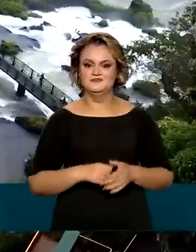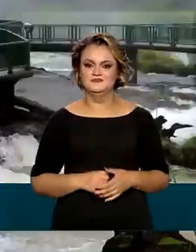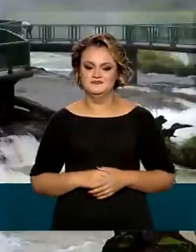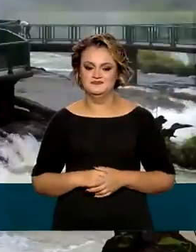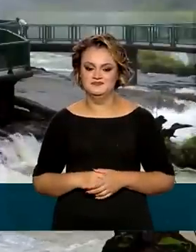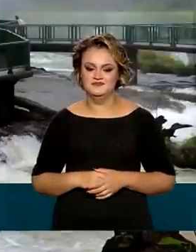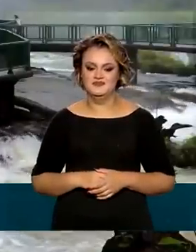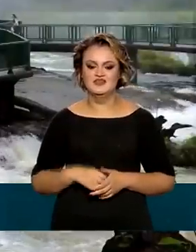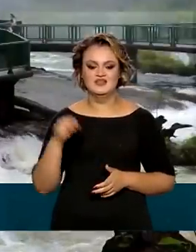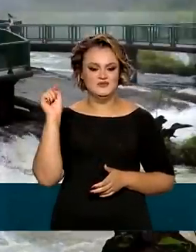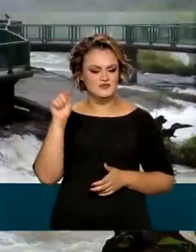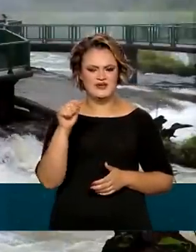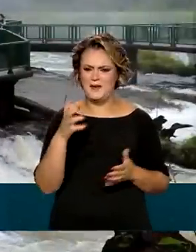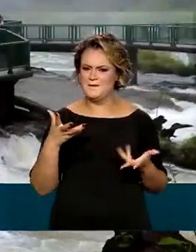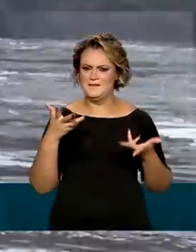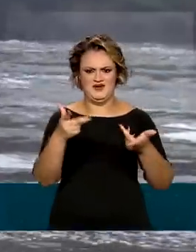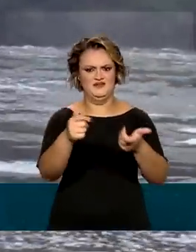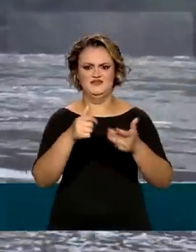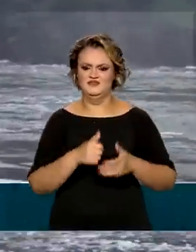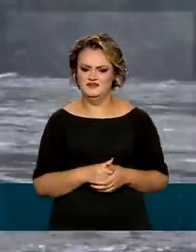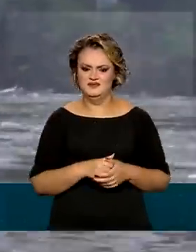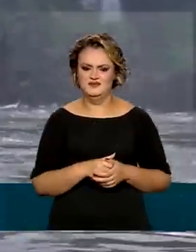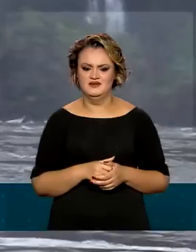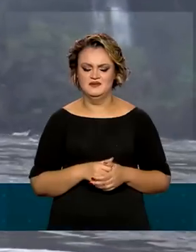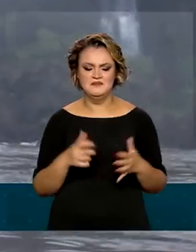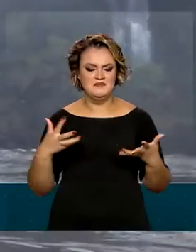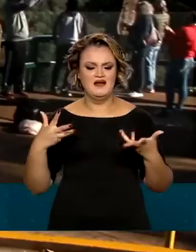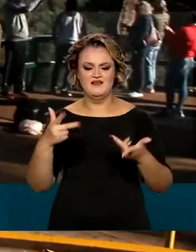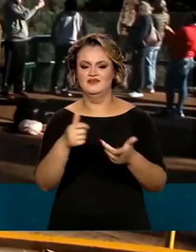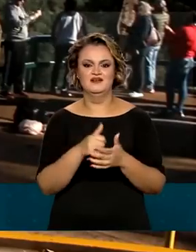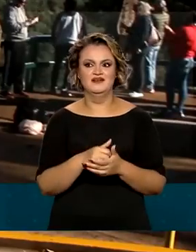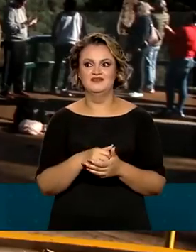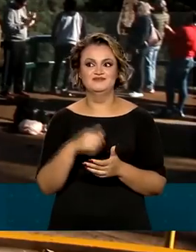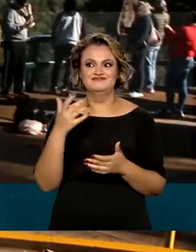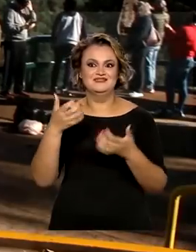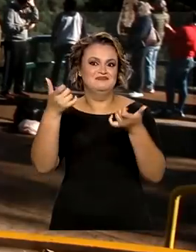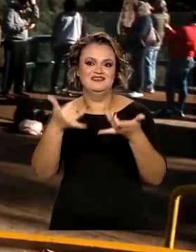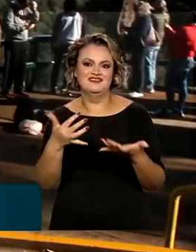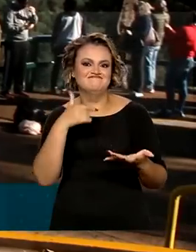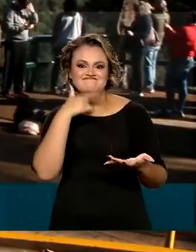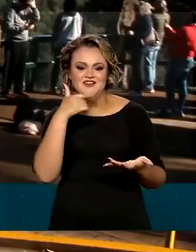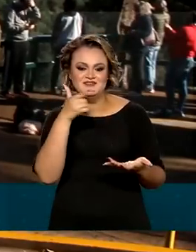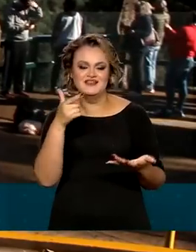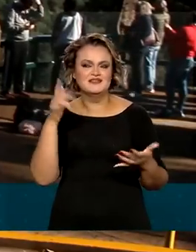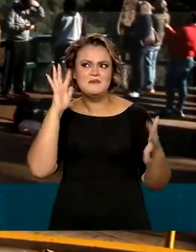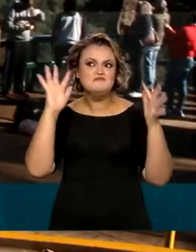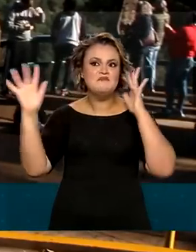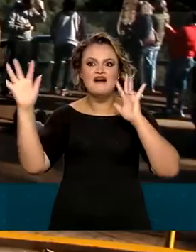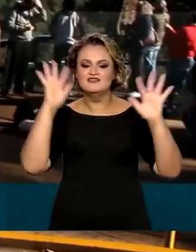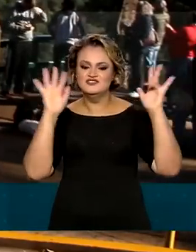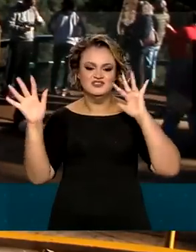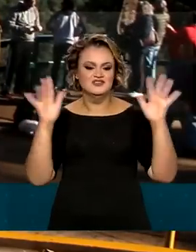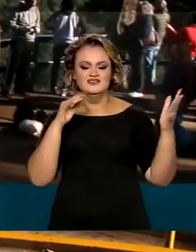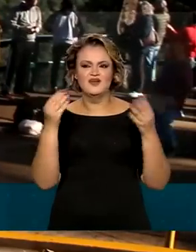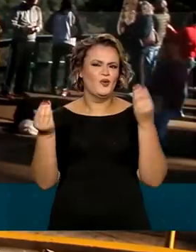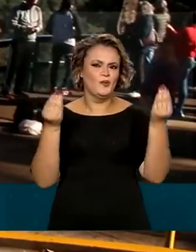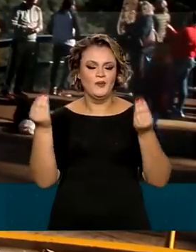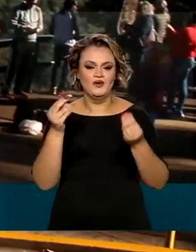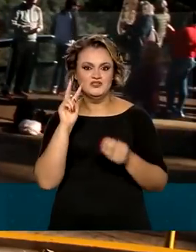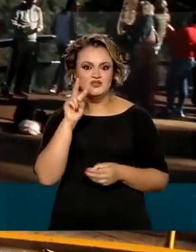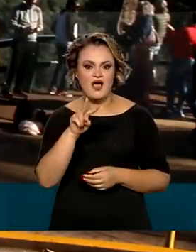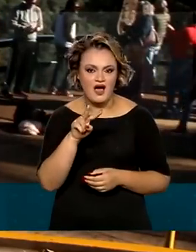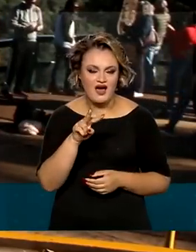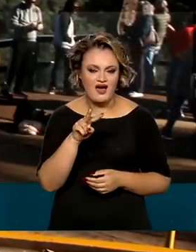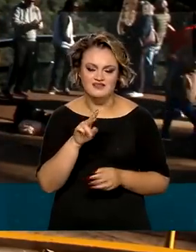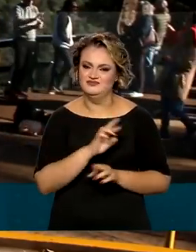De fato, é uma maravilha do mundo e só vindo aqui para poder ter noção do que é, né? Porque você fica no imaginário, pensando em uma coisa e chega